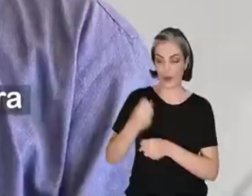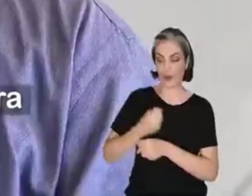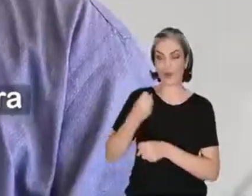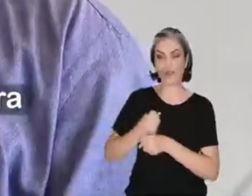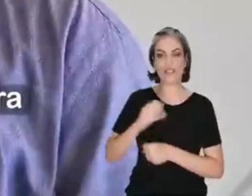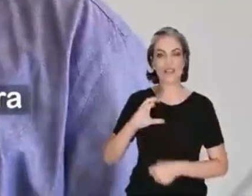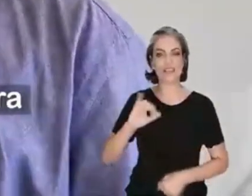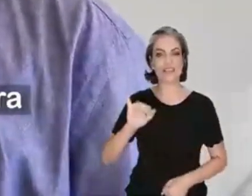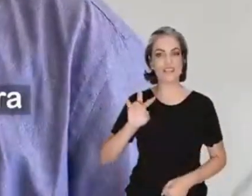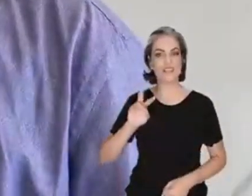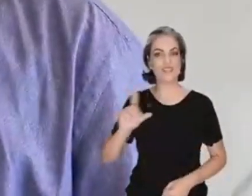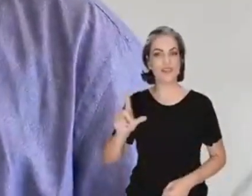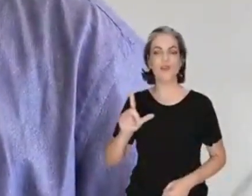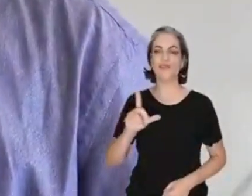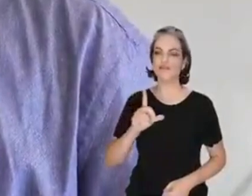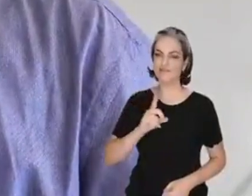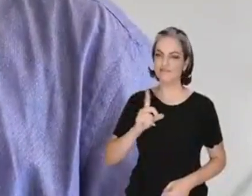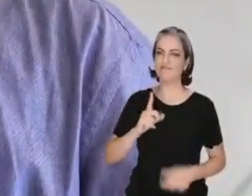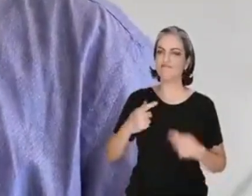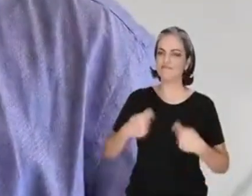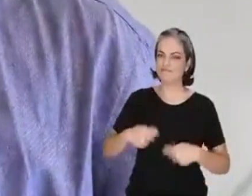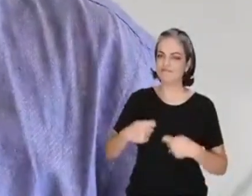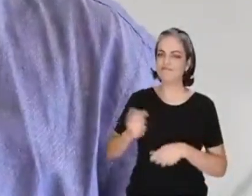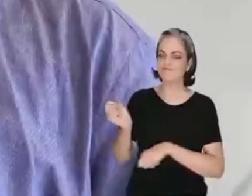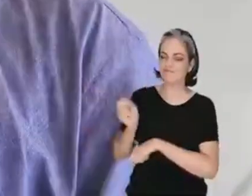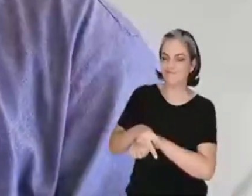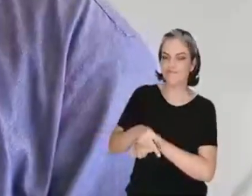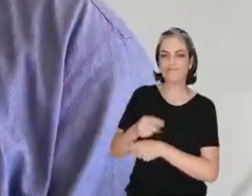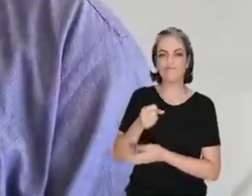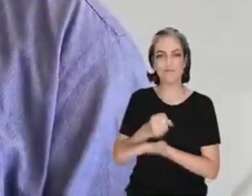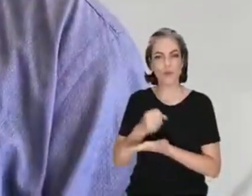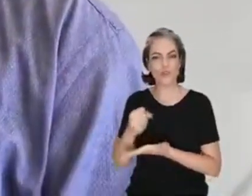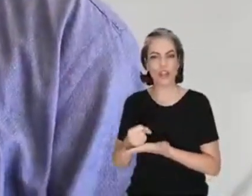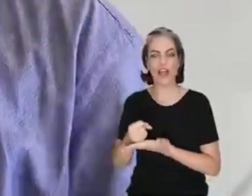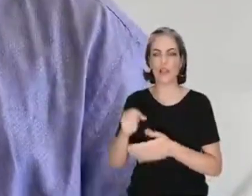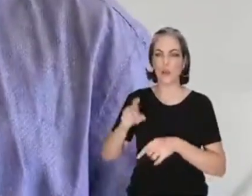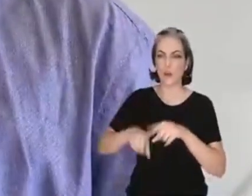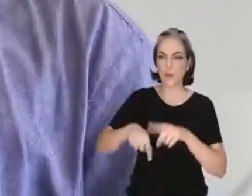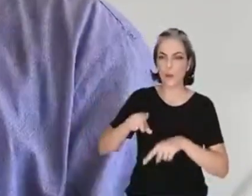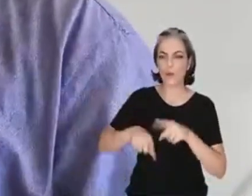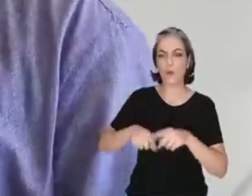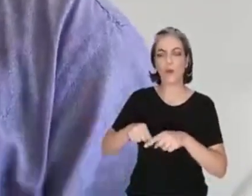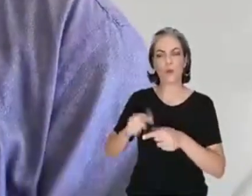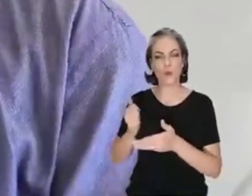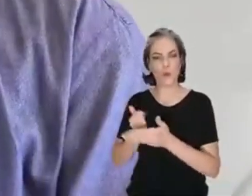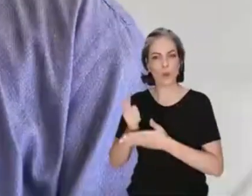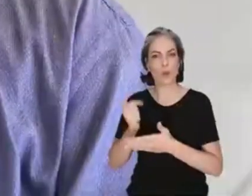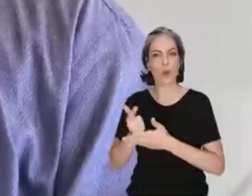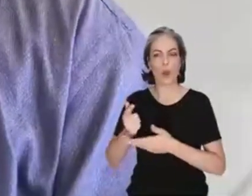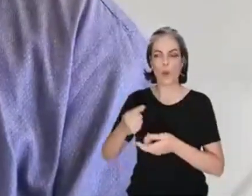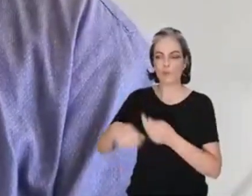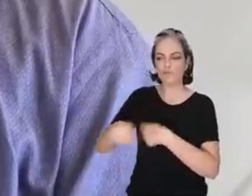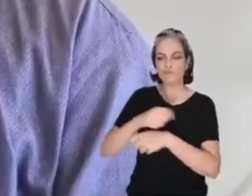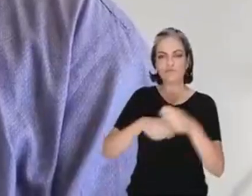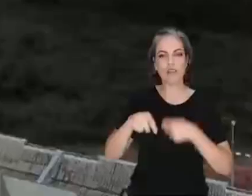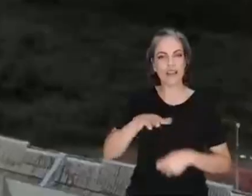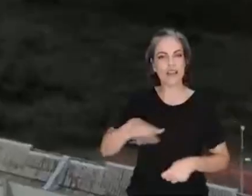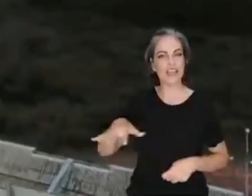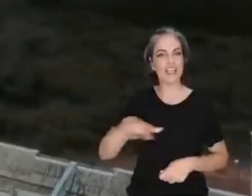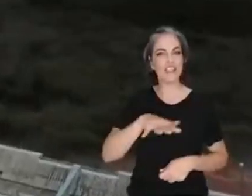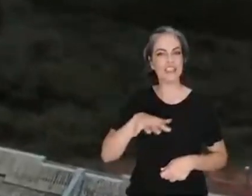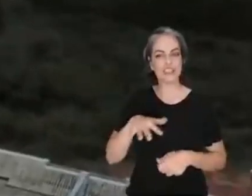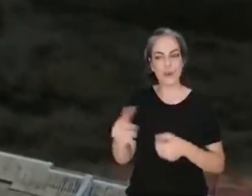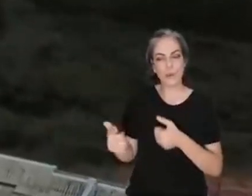é grande demandadora de mão de obra e de consumo de materiais também produzidos nos locais